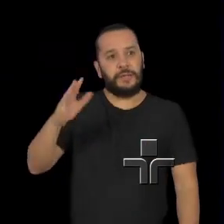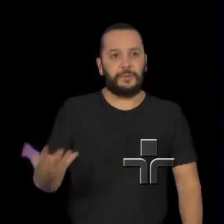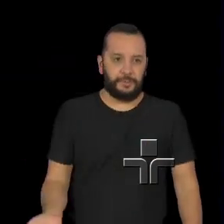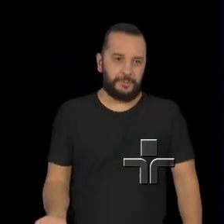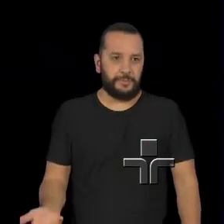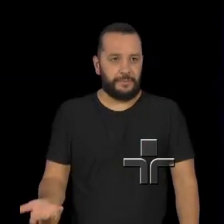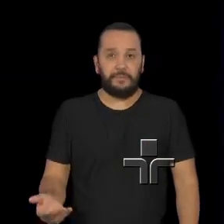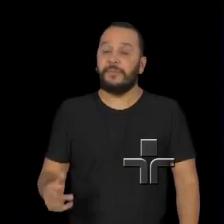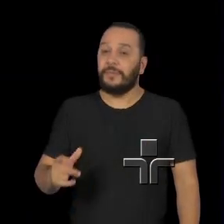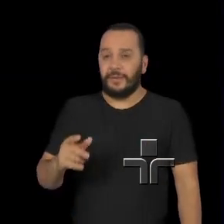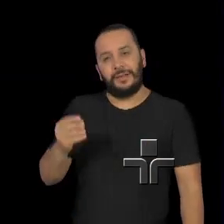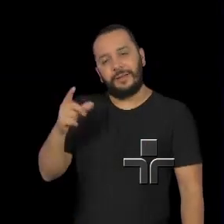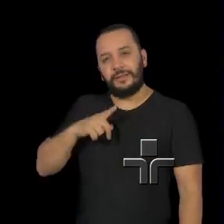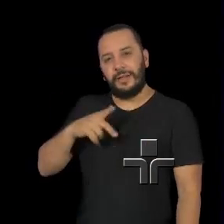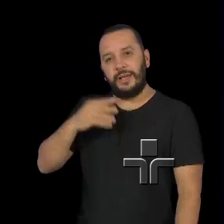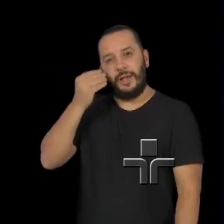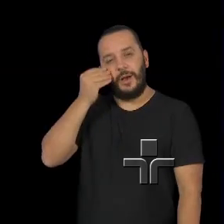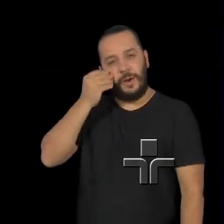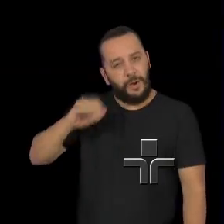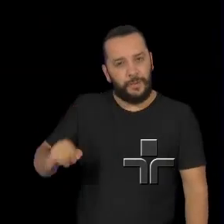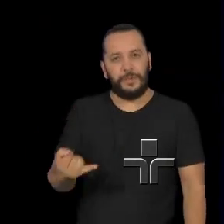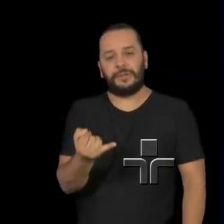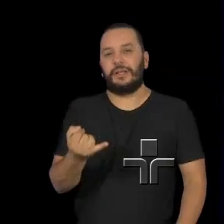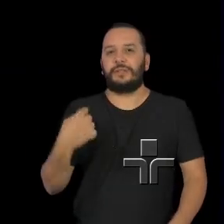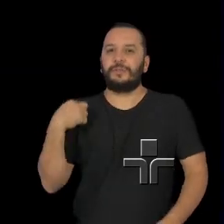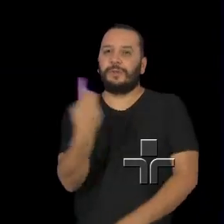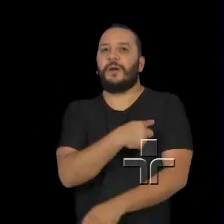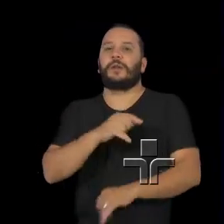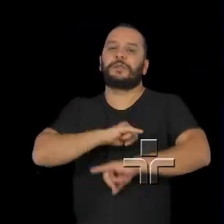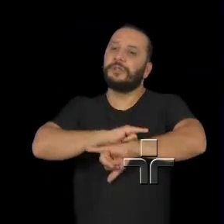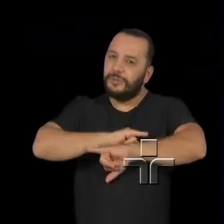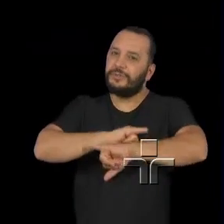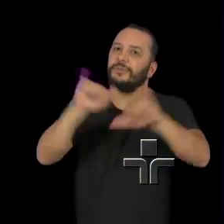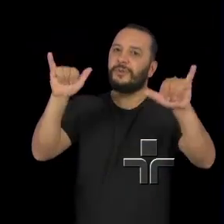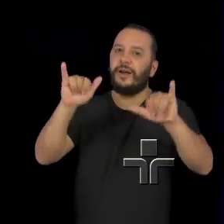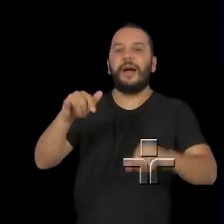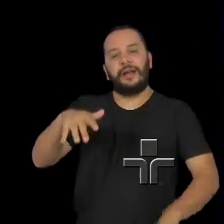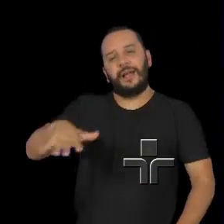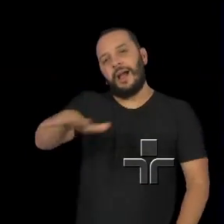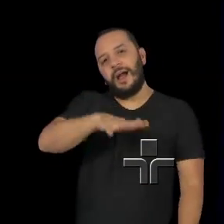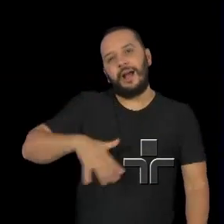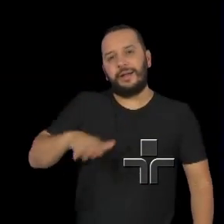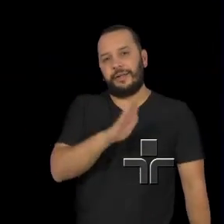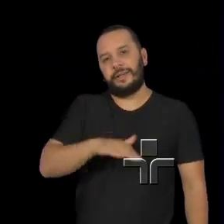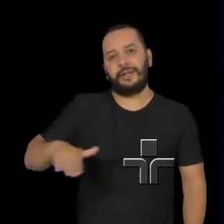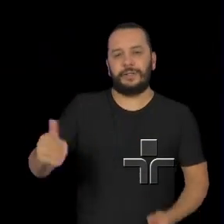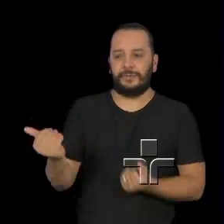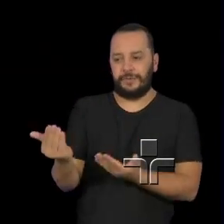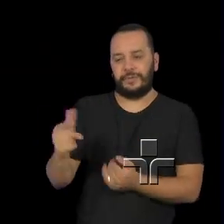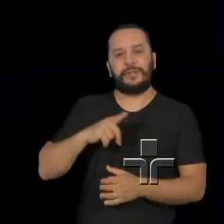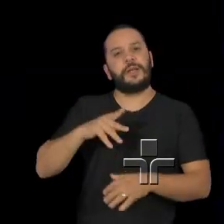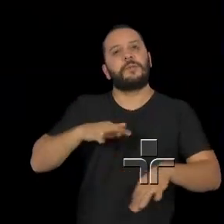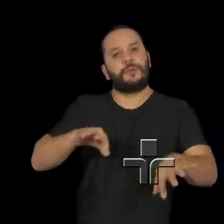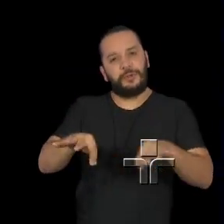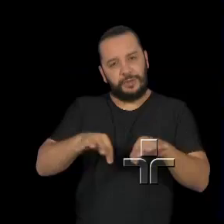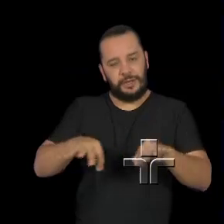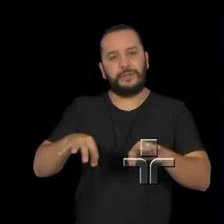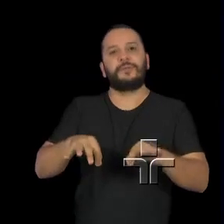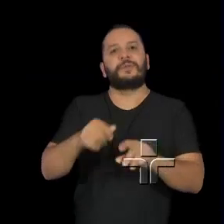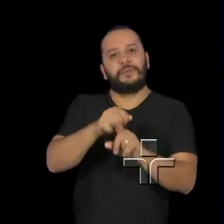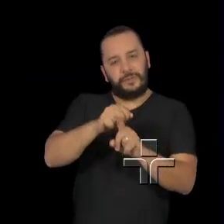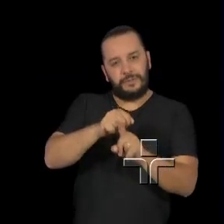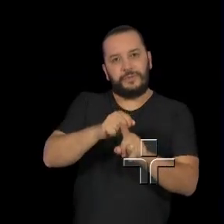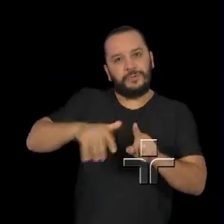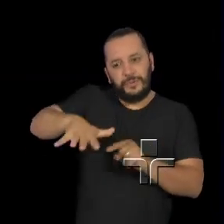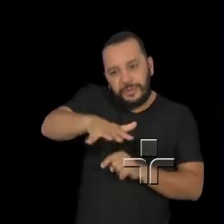até uma oportunidade para a gente divulgar que a área da infância e juventude tem projetos na área da socioeducação, que está indo